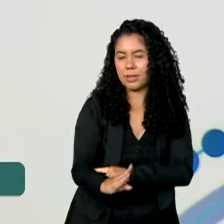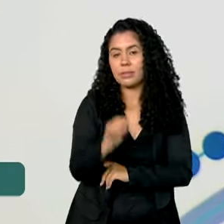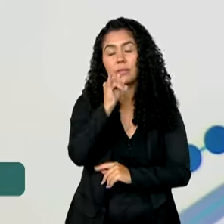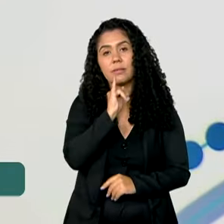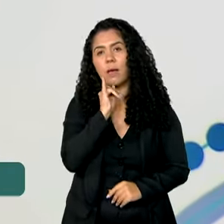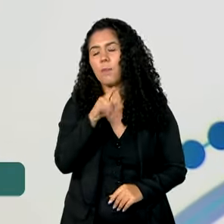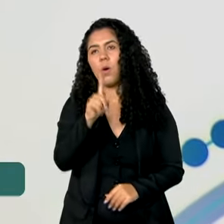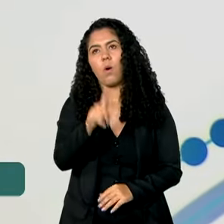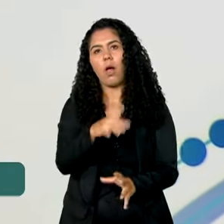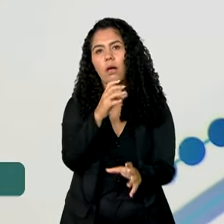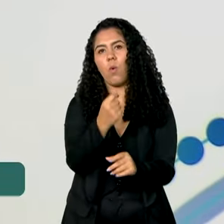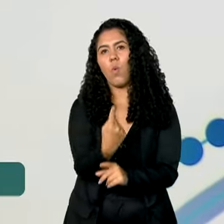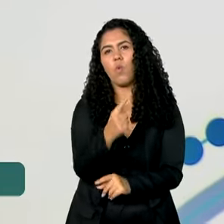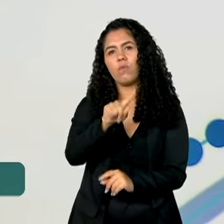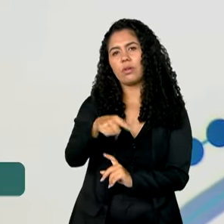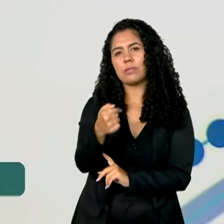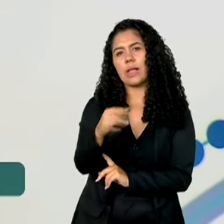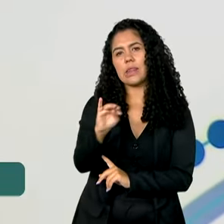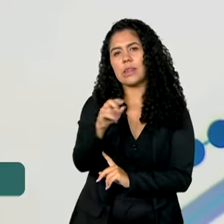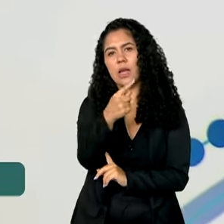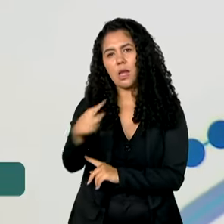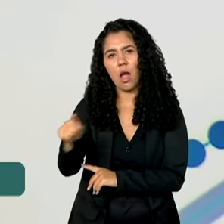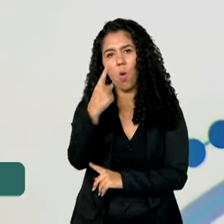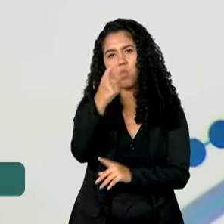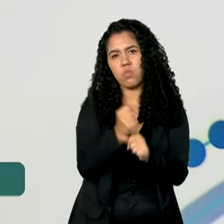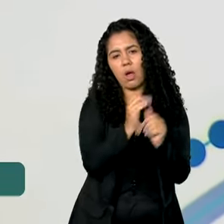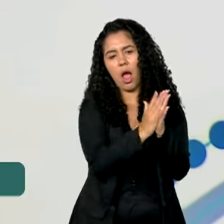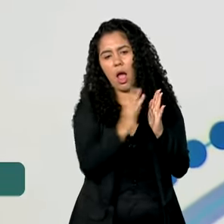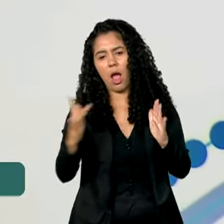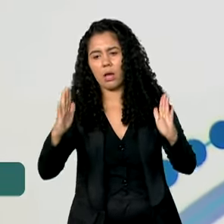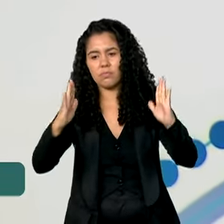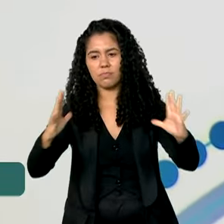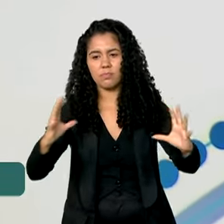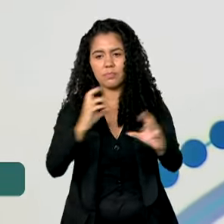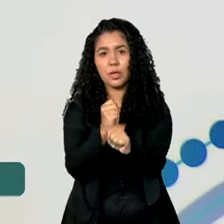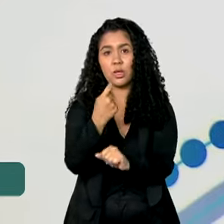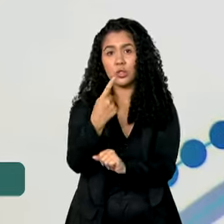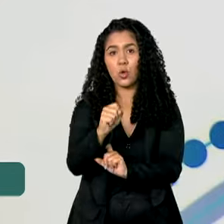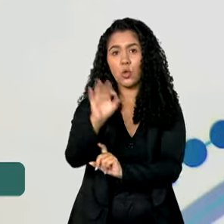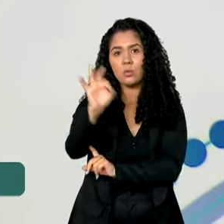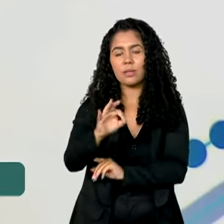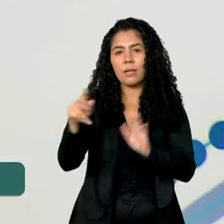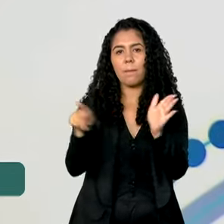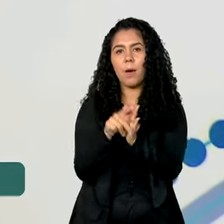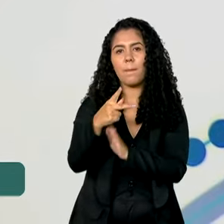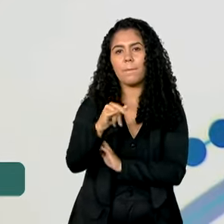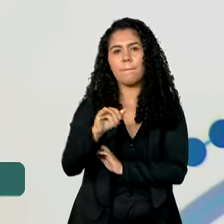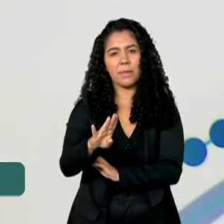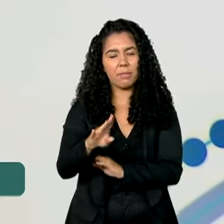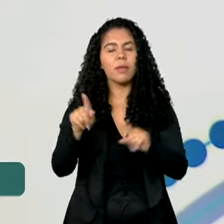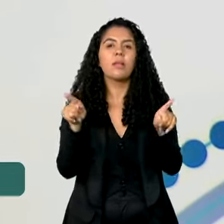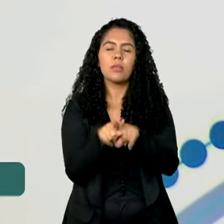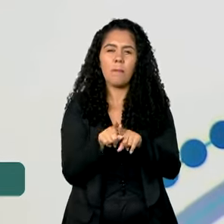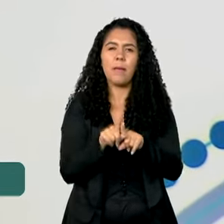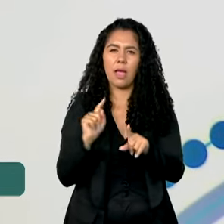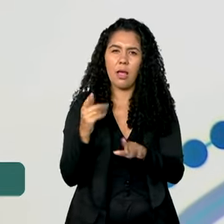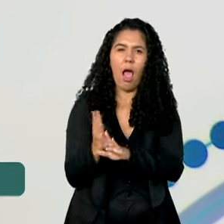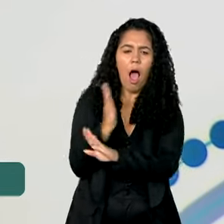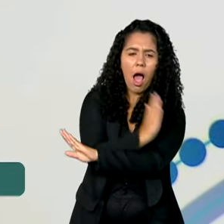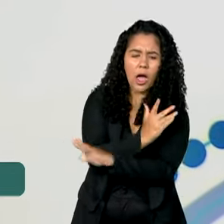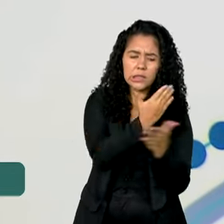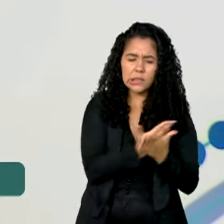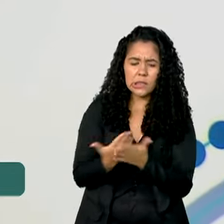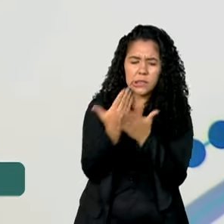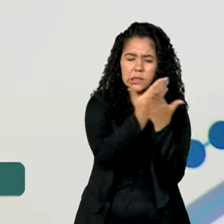,7 trilhão por ano, dá quase 18% do PIB. E um estudo bem feito que está